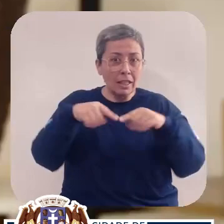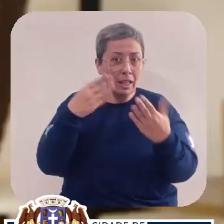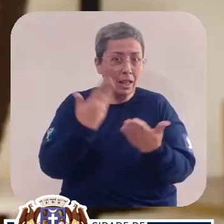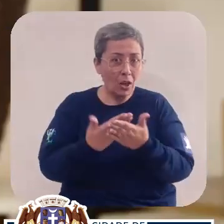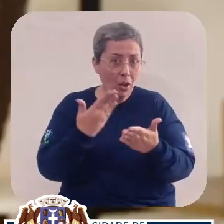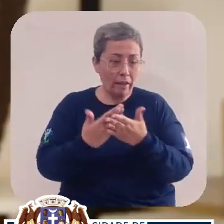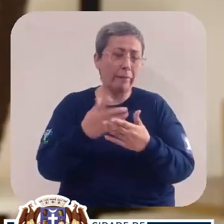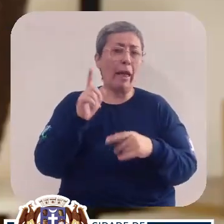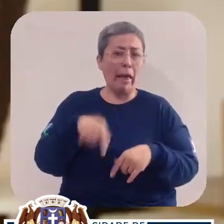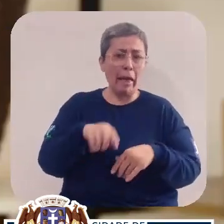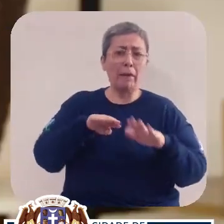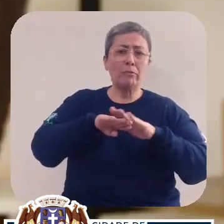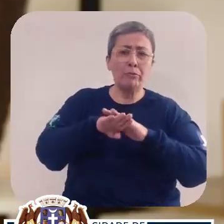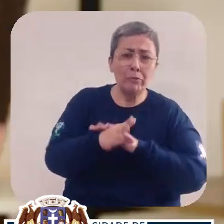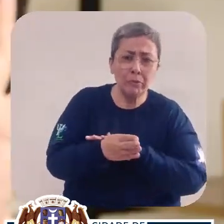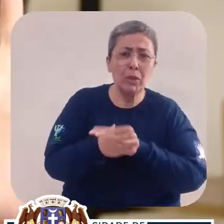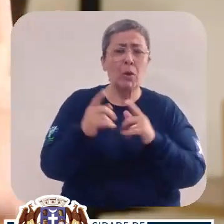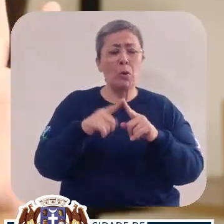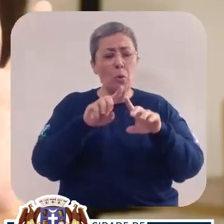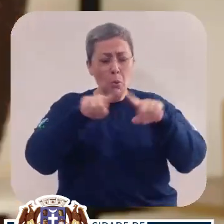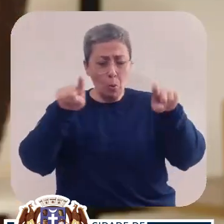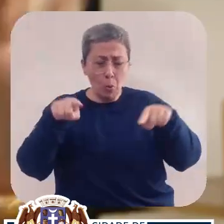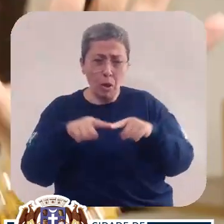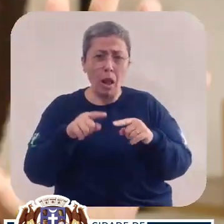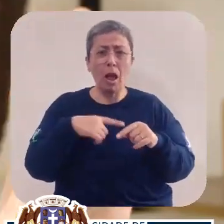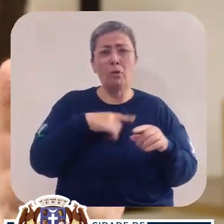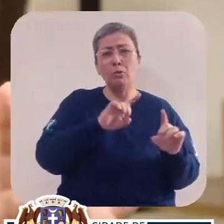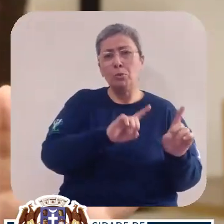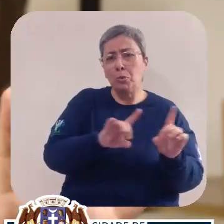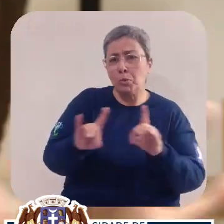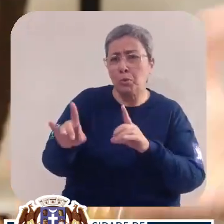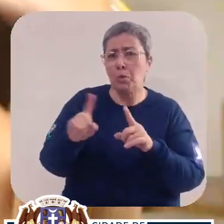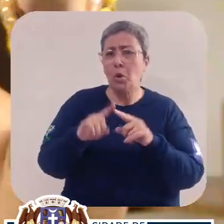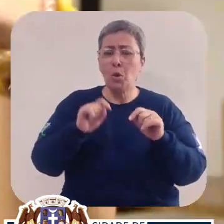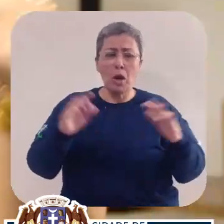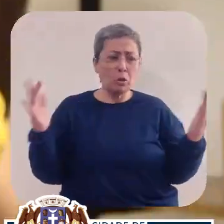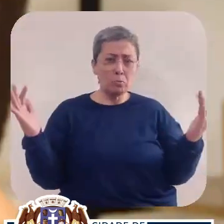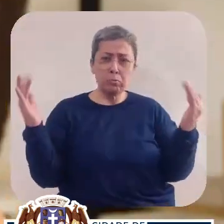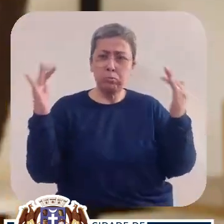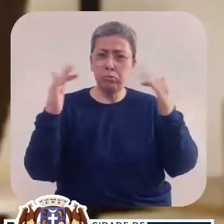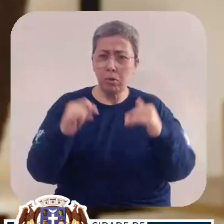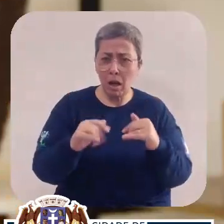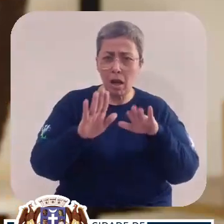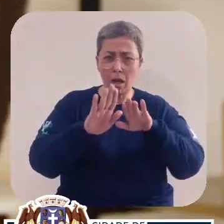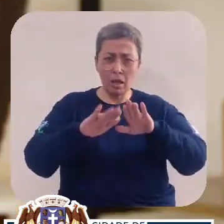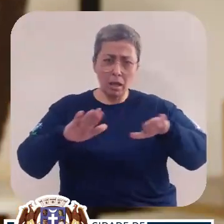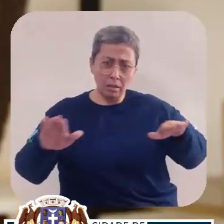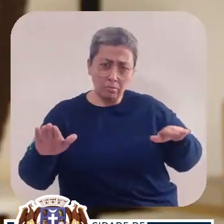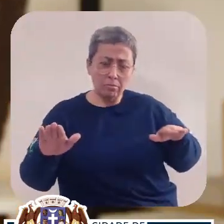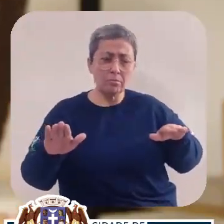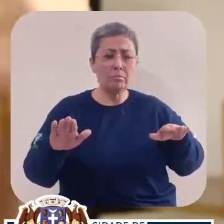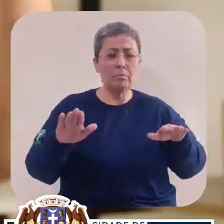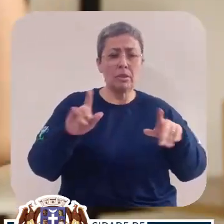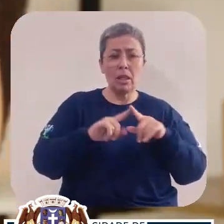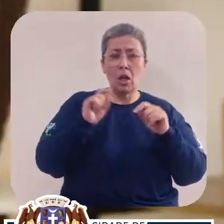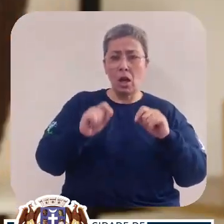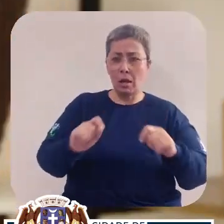aula. Ainda é comum que dentro da nossa rotina, a gente reúna o maior número de crianças.